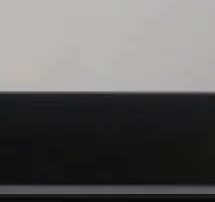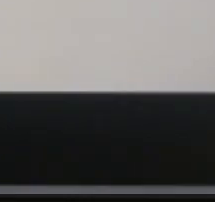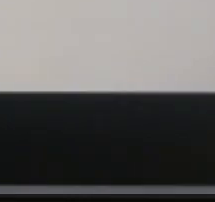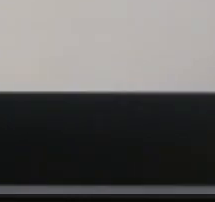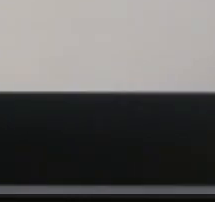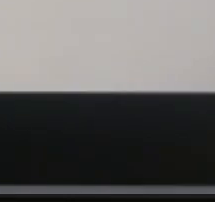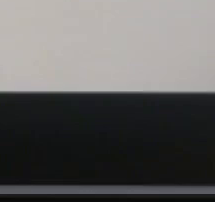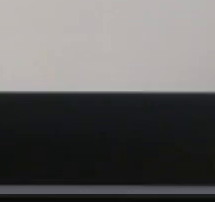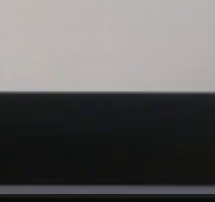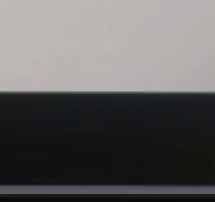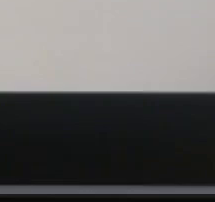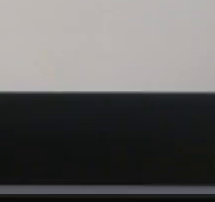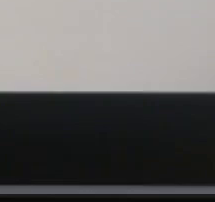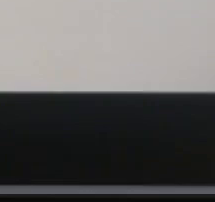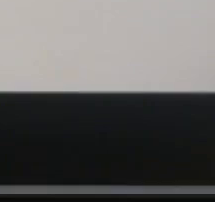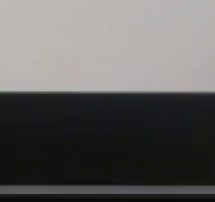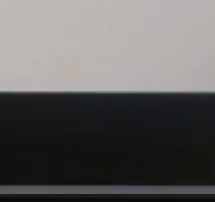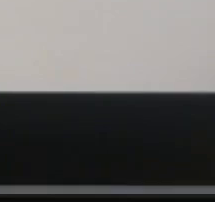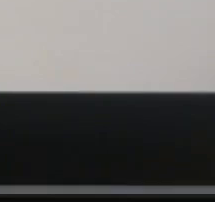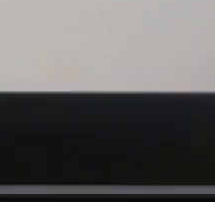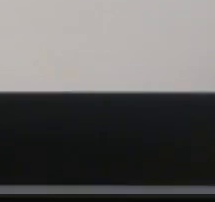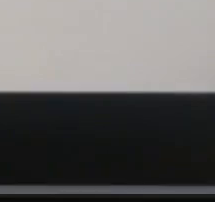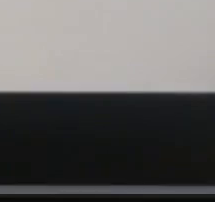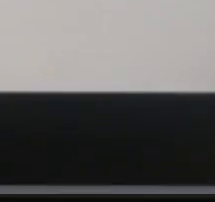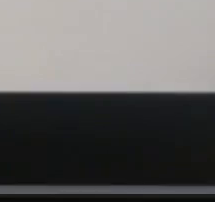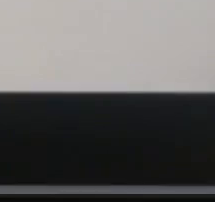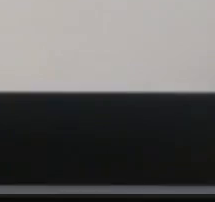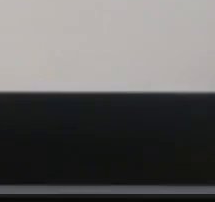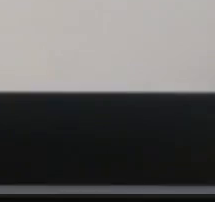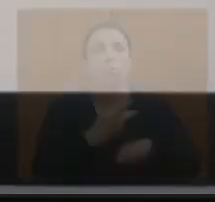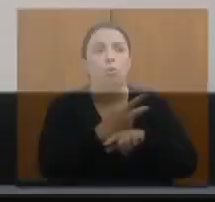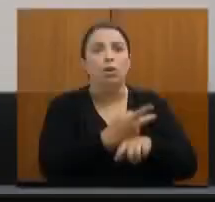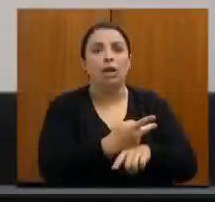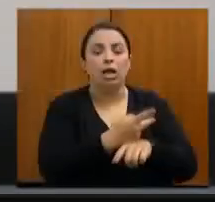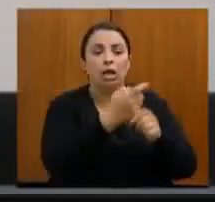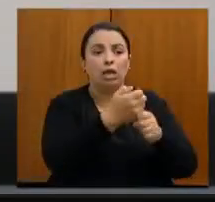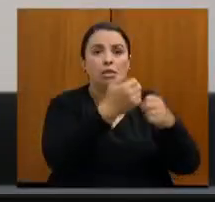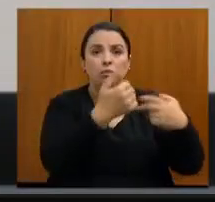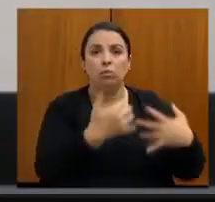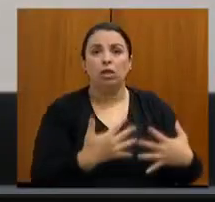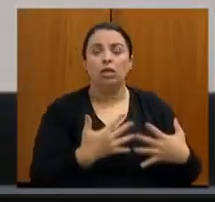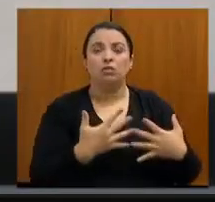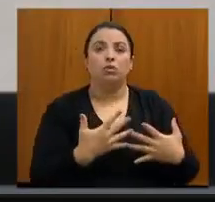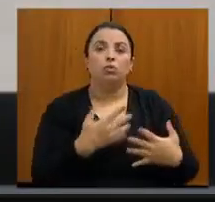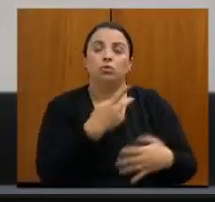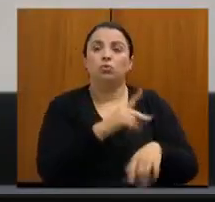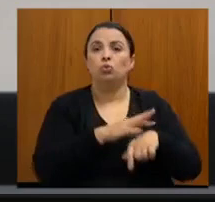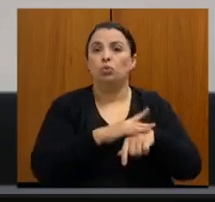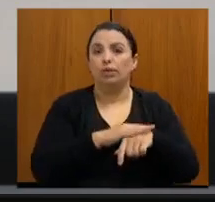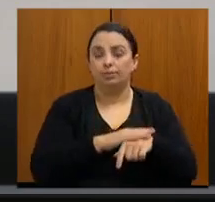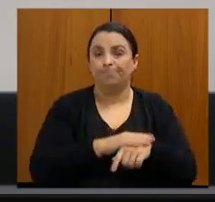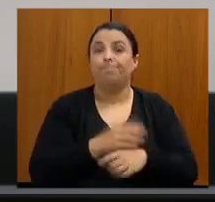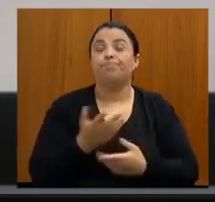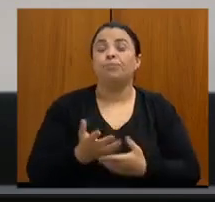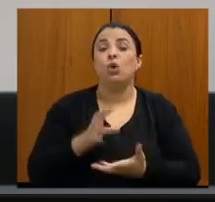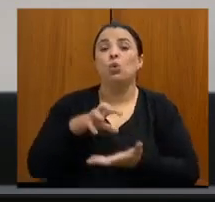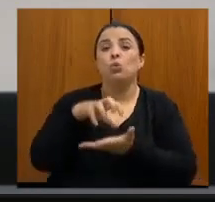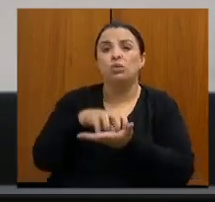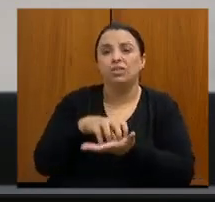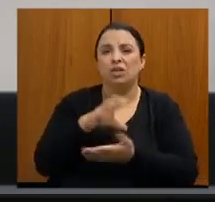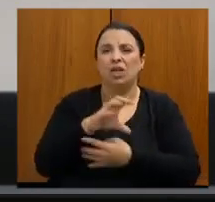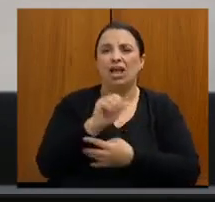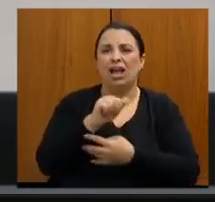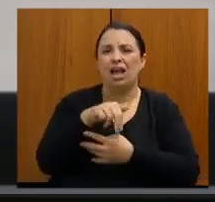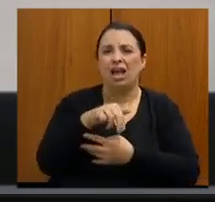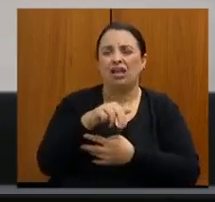local específico para ele esclarecer o diagnóstico. Os UNACOMs, que são os centros de alta complexidade de oncologia, CACOM,